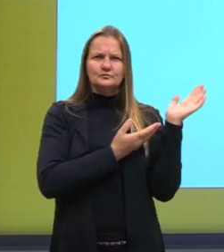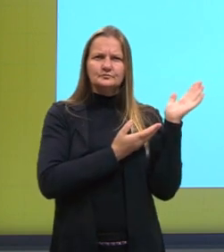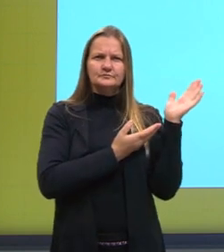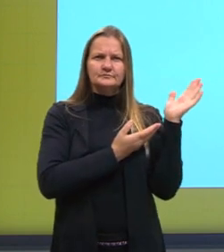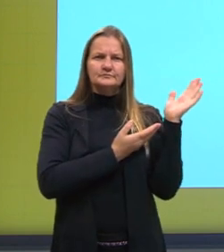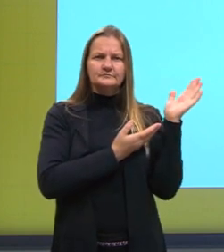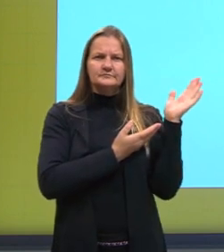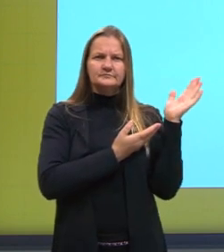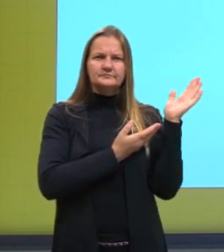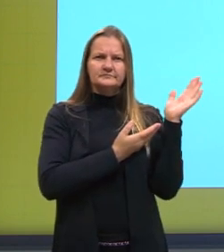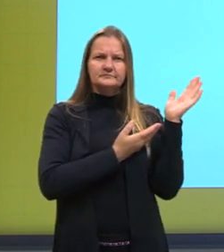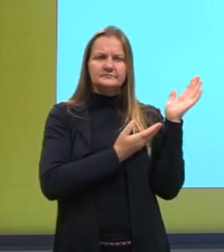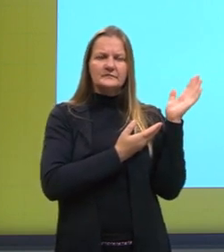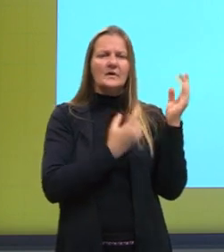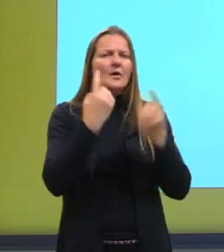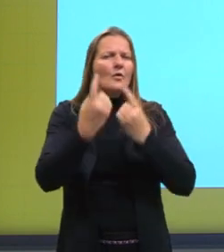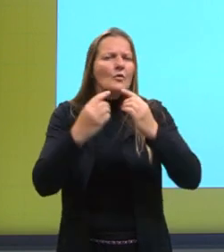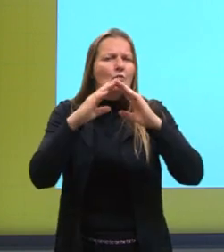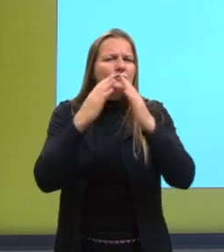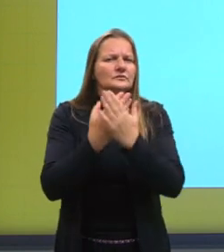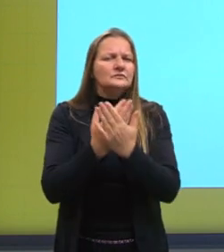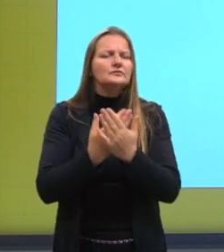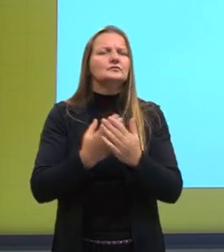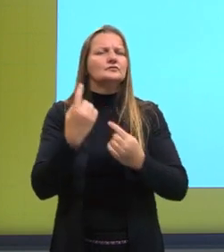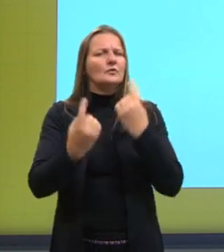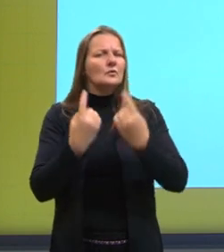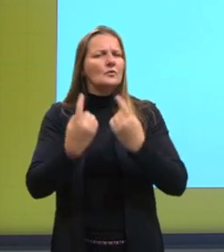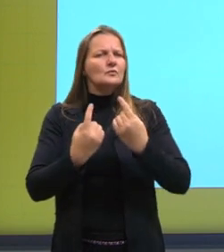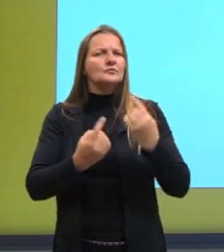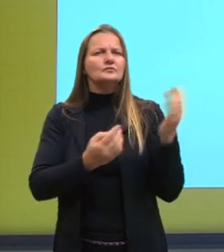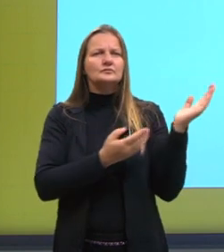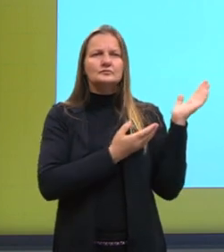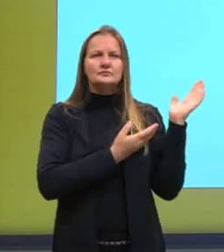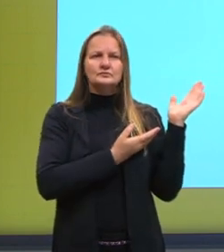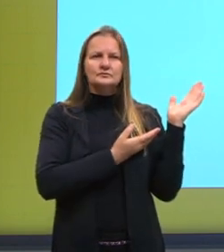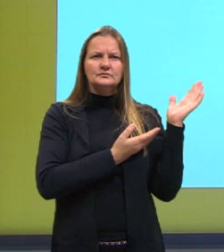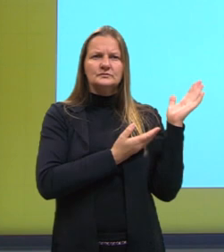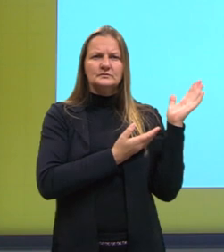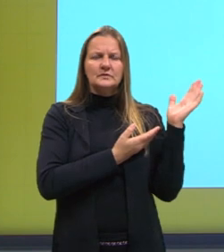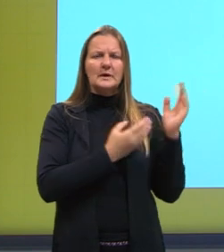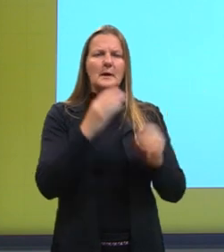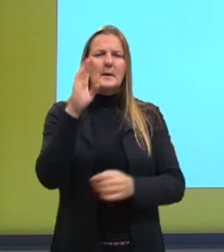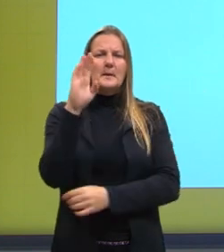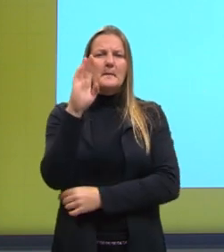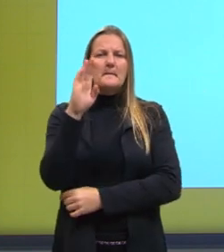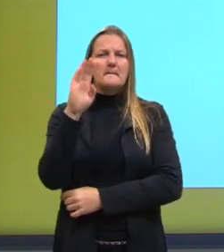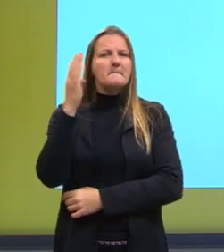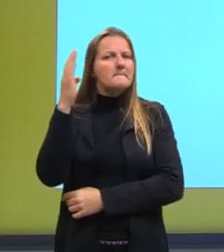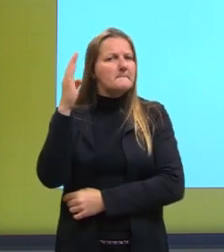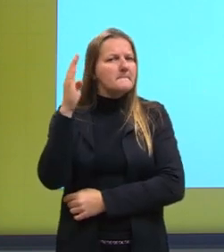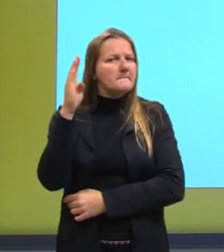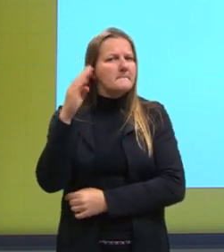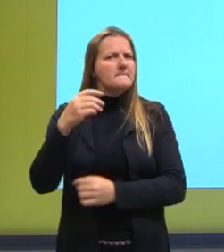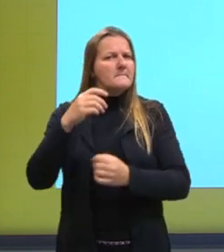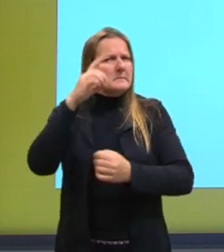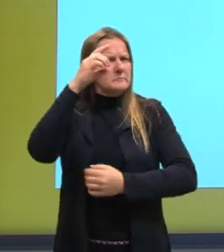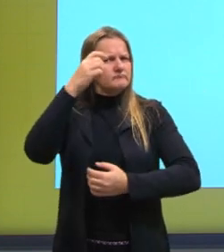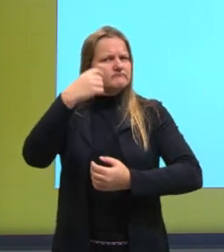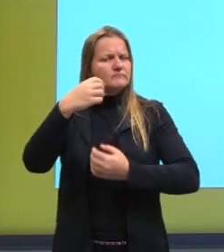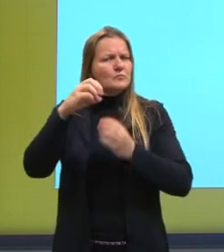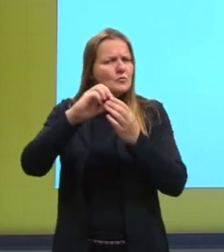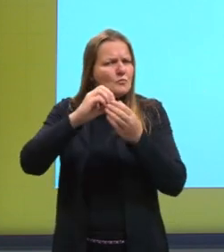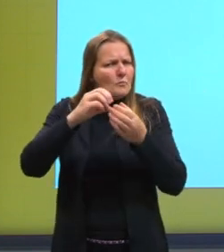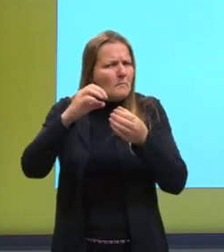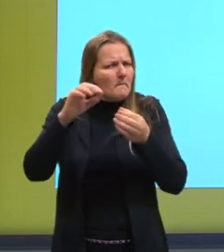estudo e algumas definições de determinismos biológicos. Ou seja, de